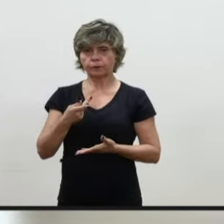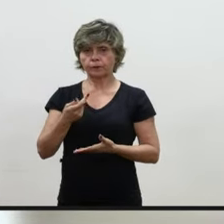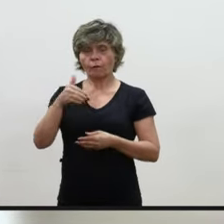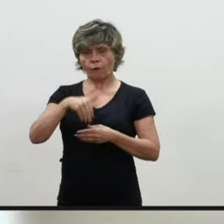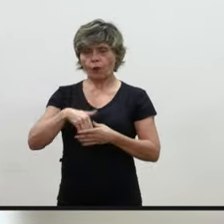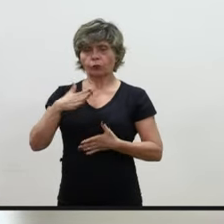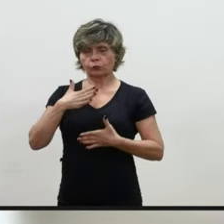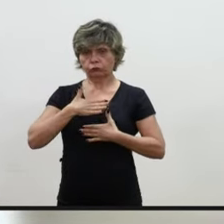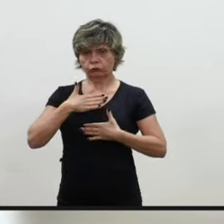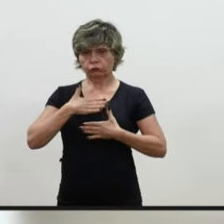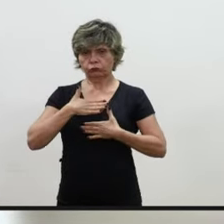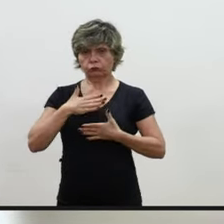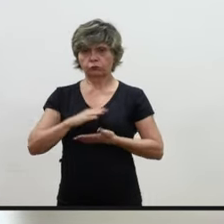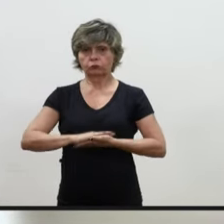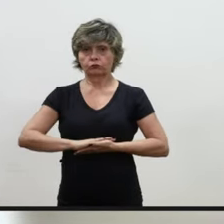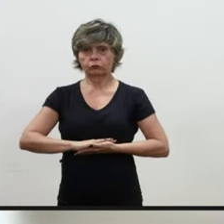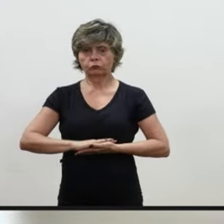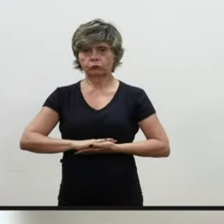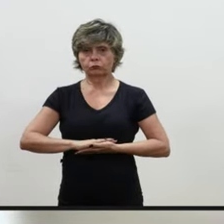voto.